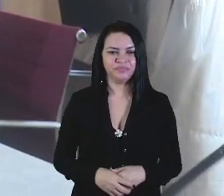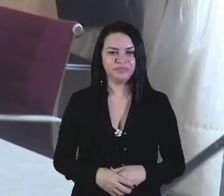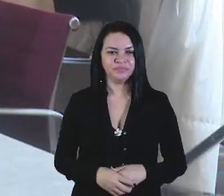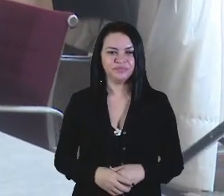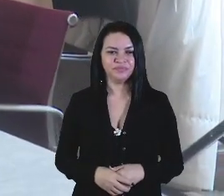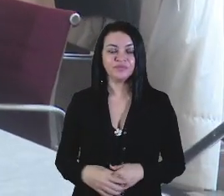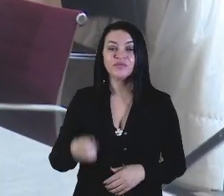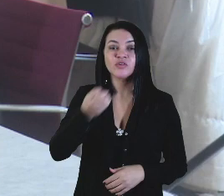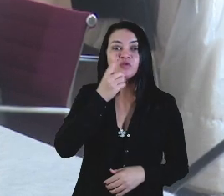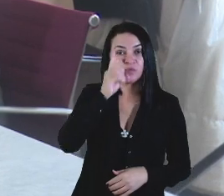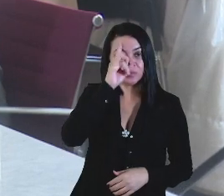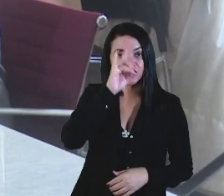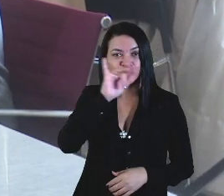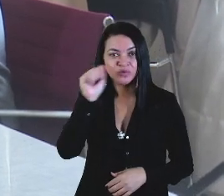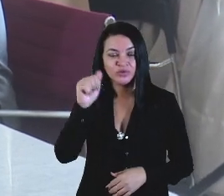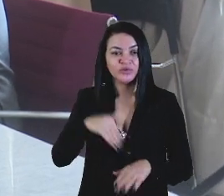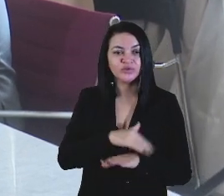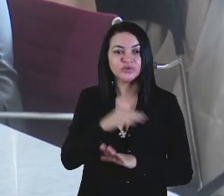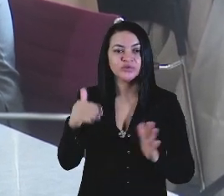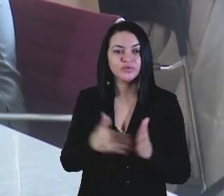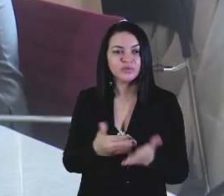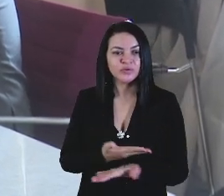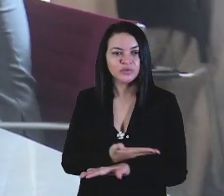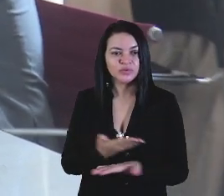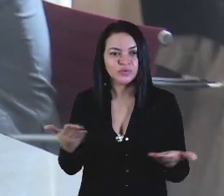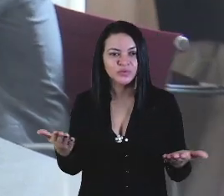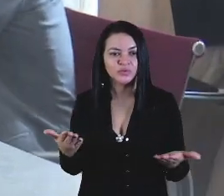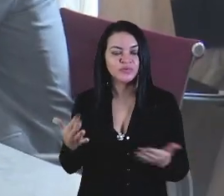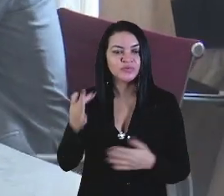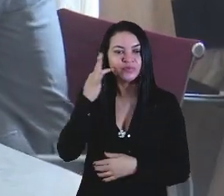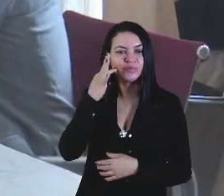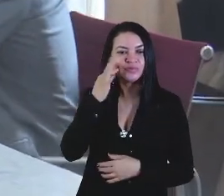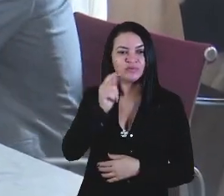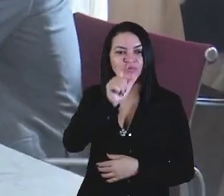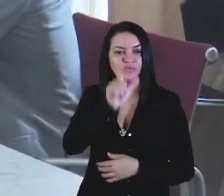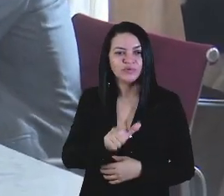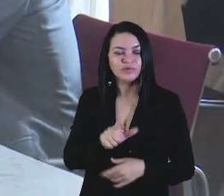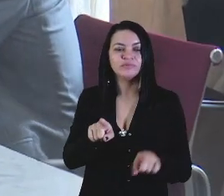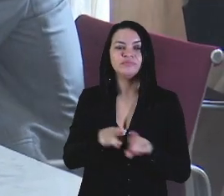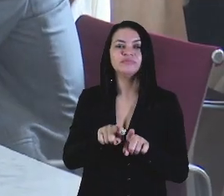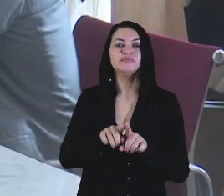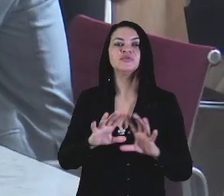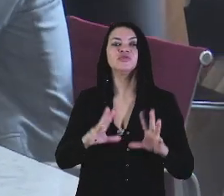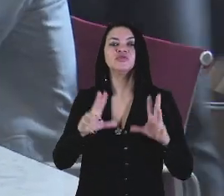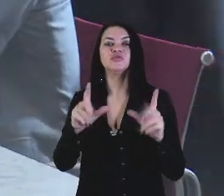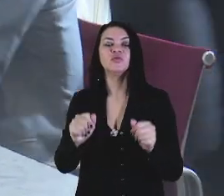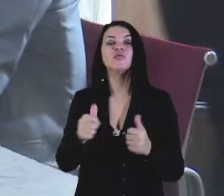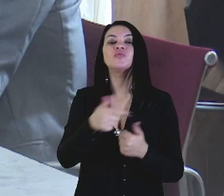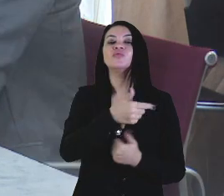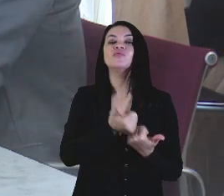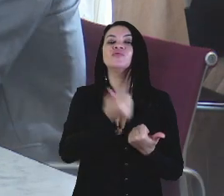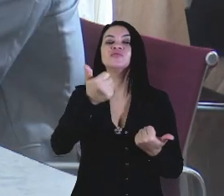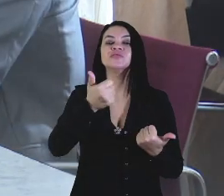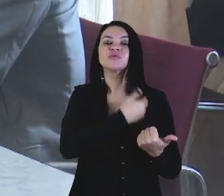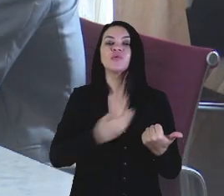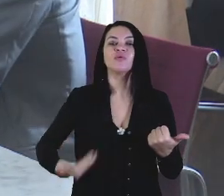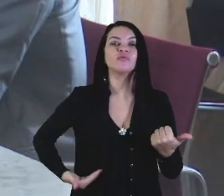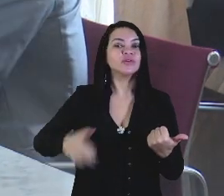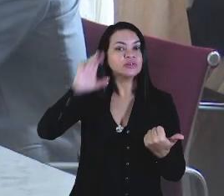Bom dia, senhor governador Flávio Dino. Bom dia, senhor vice-governador